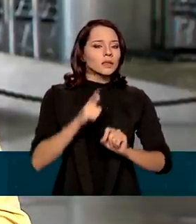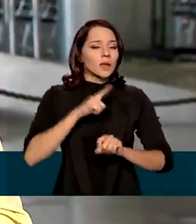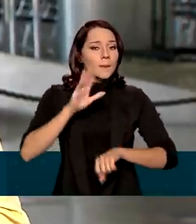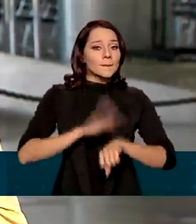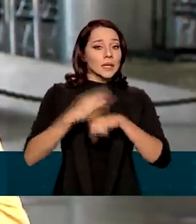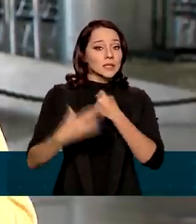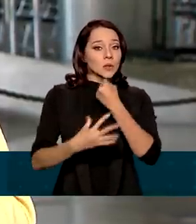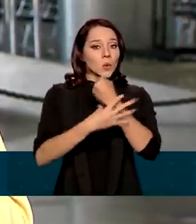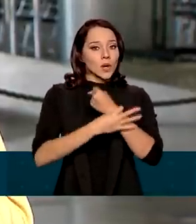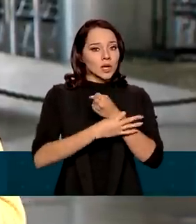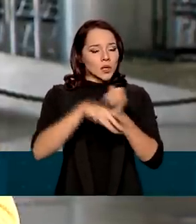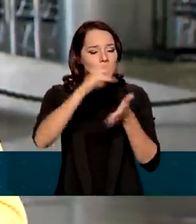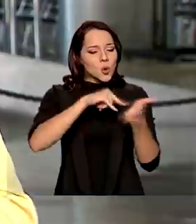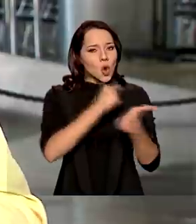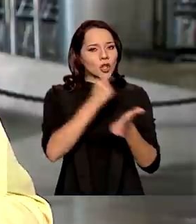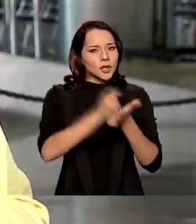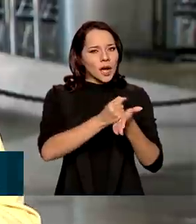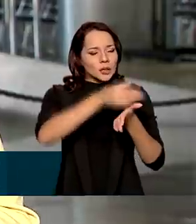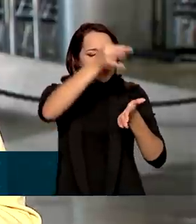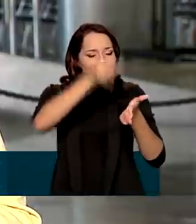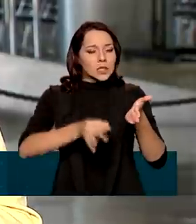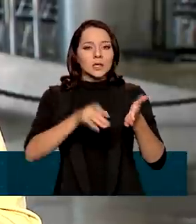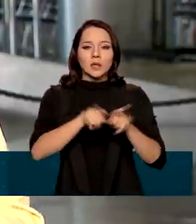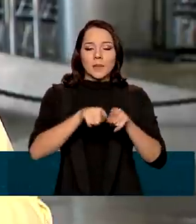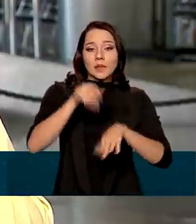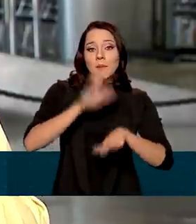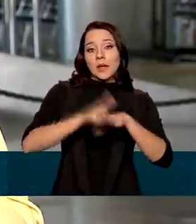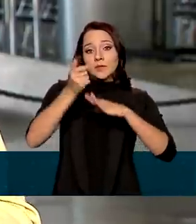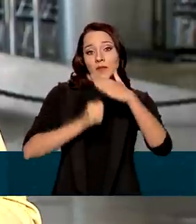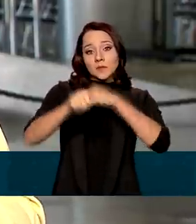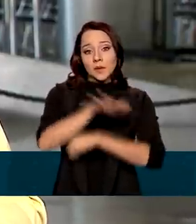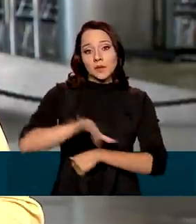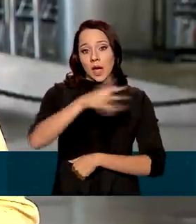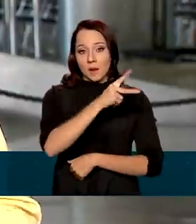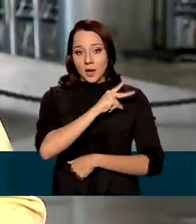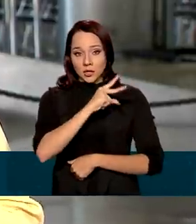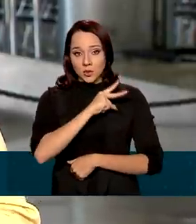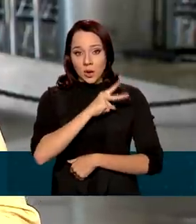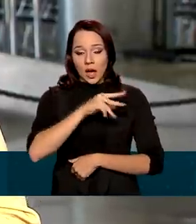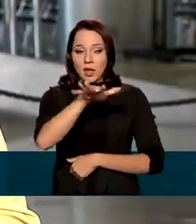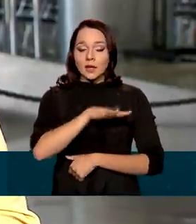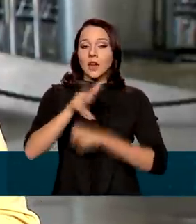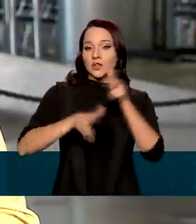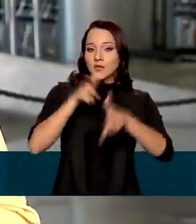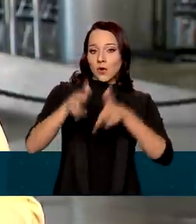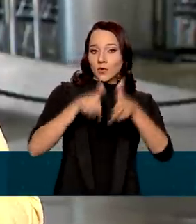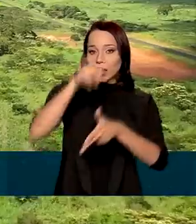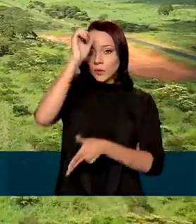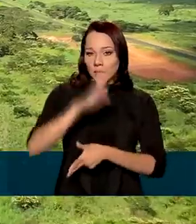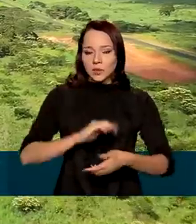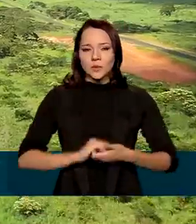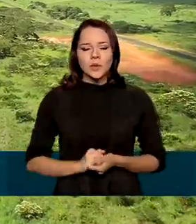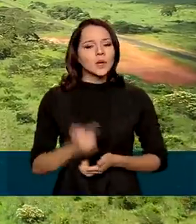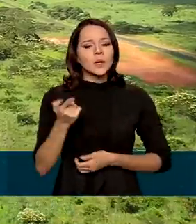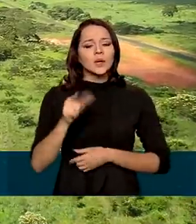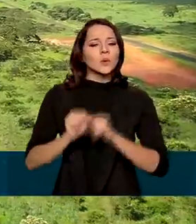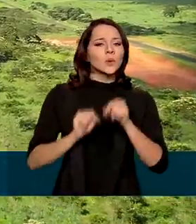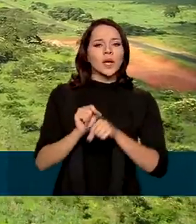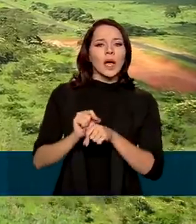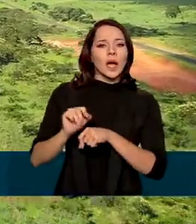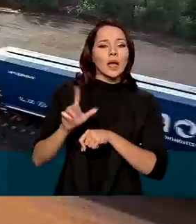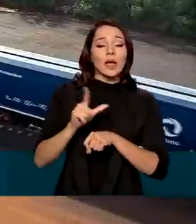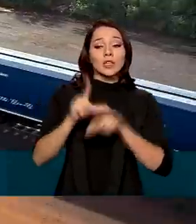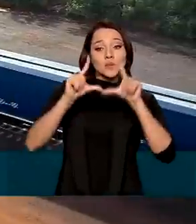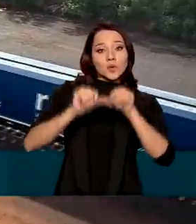segurança jurídica e com isso atrair mais investimentos do setor privado no setor ferroviário brasileiro. E, para isso, essa medida quer